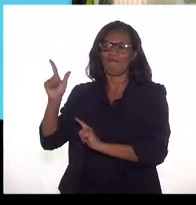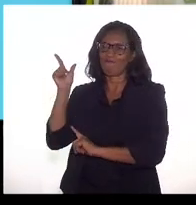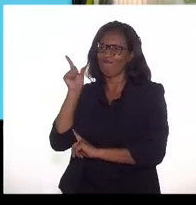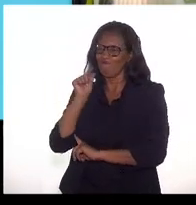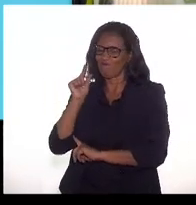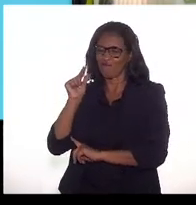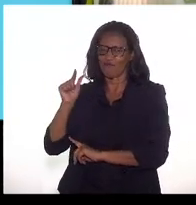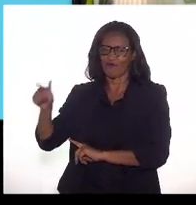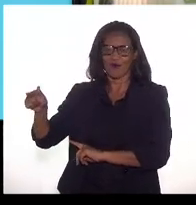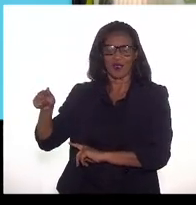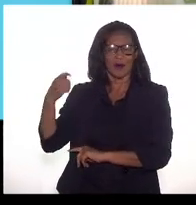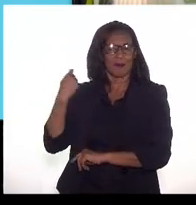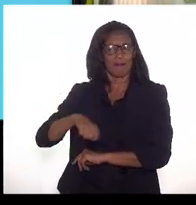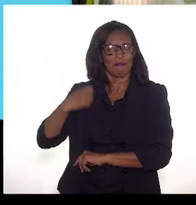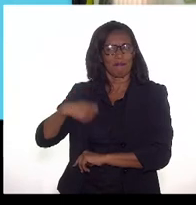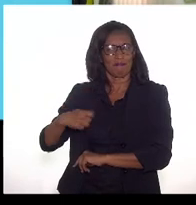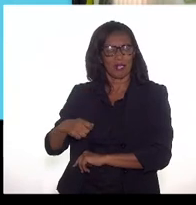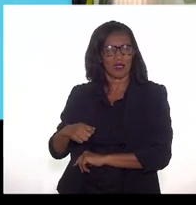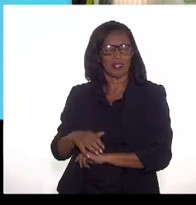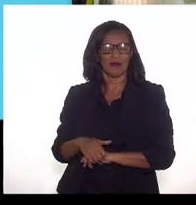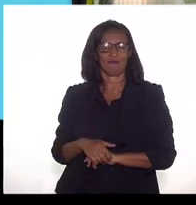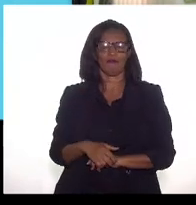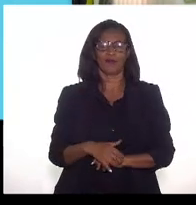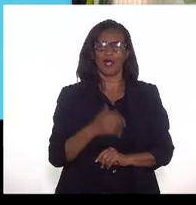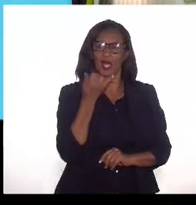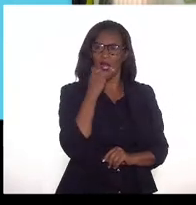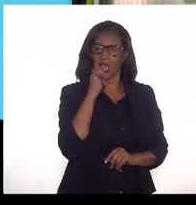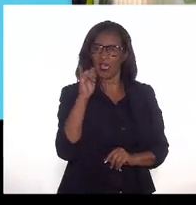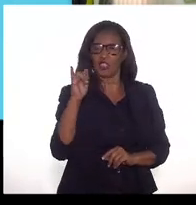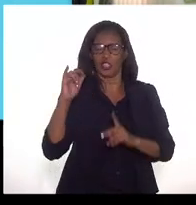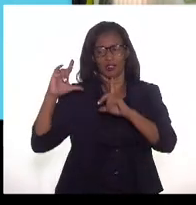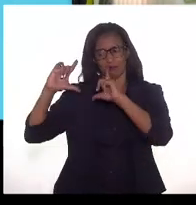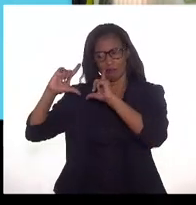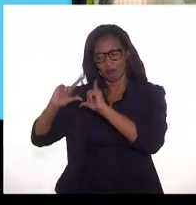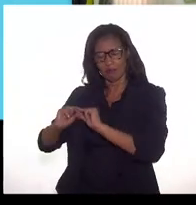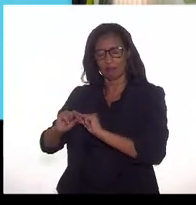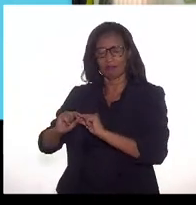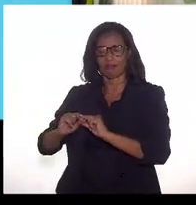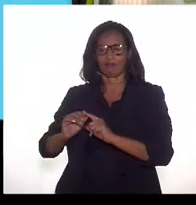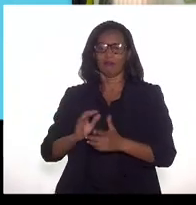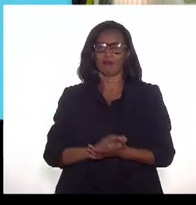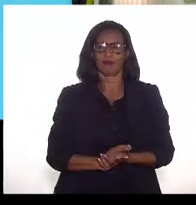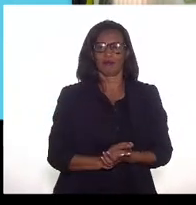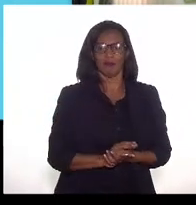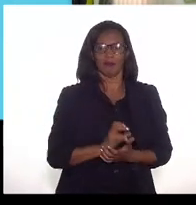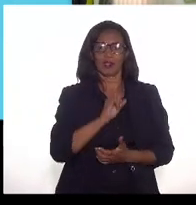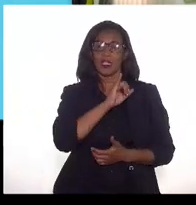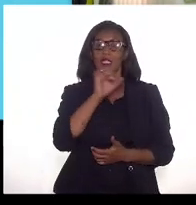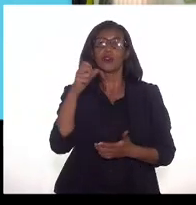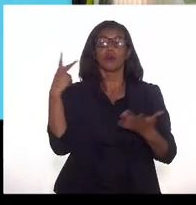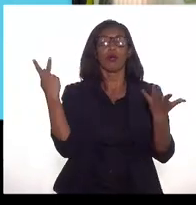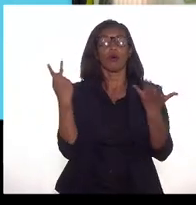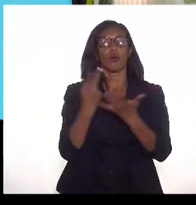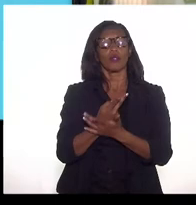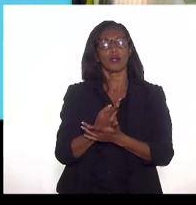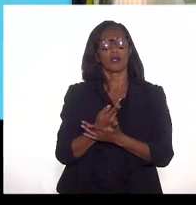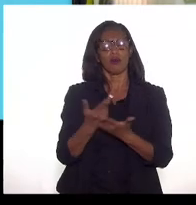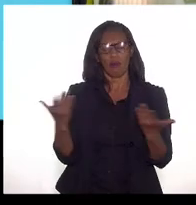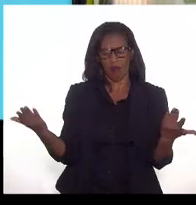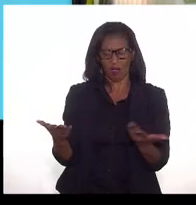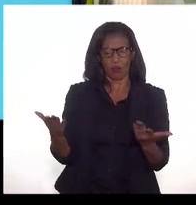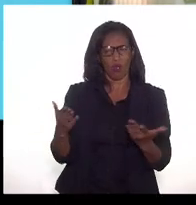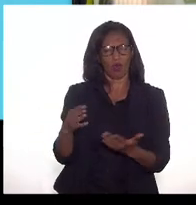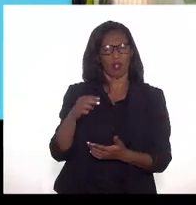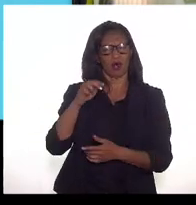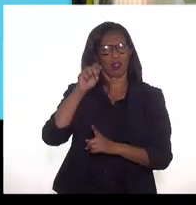mais energia de fonte termoelétrica e aí eu demando mais gás. Isso aconteceu por exemplo agora no final